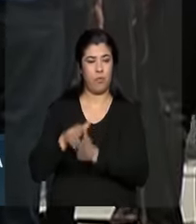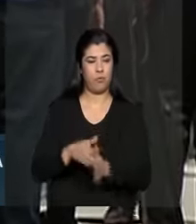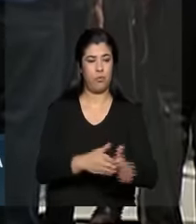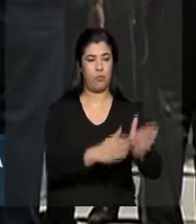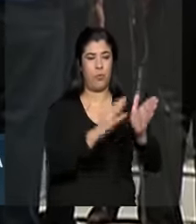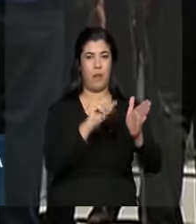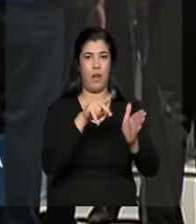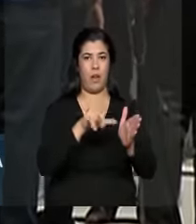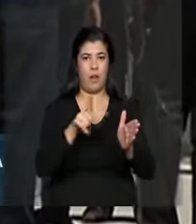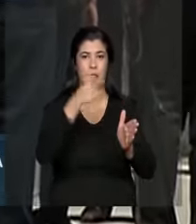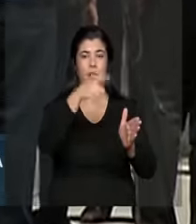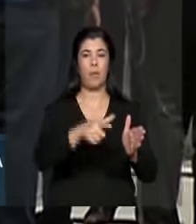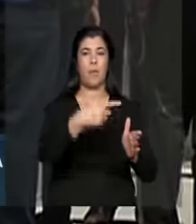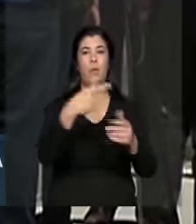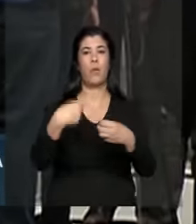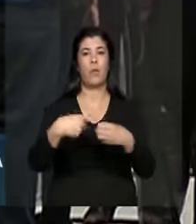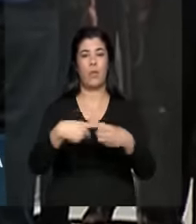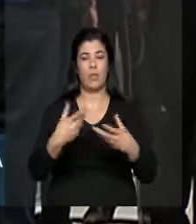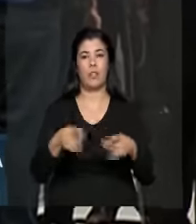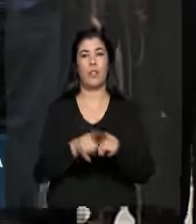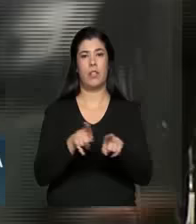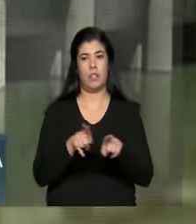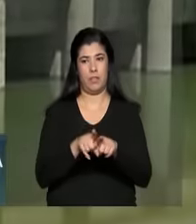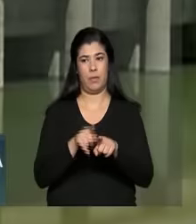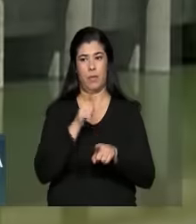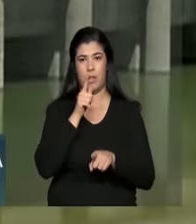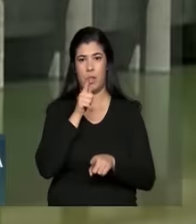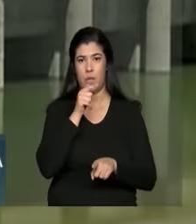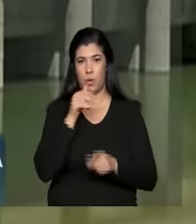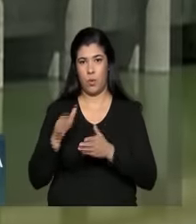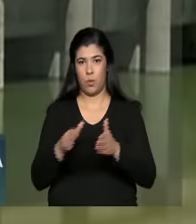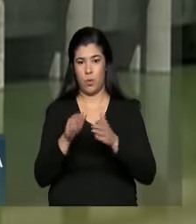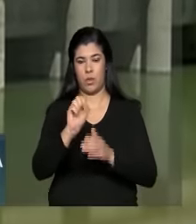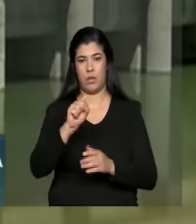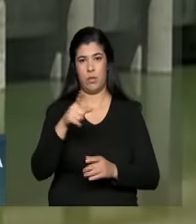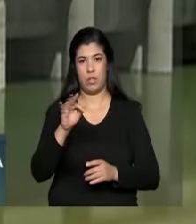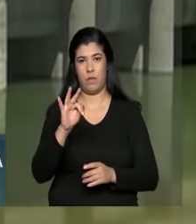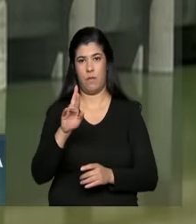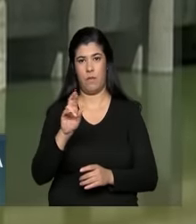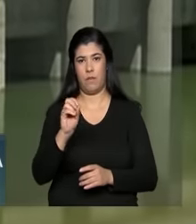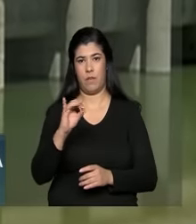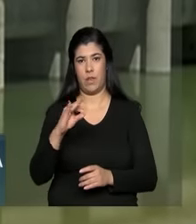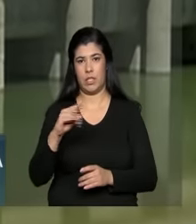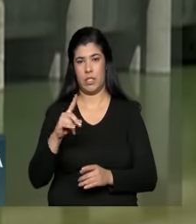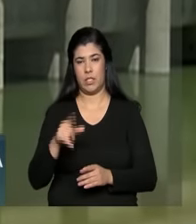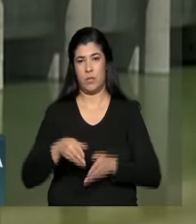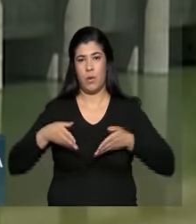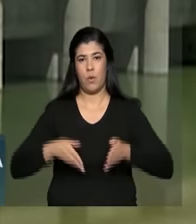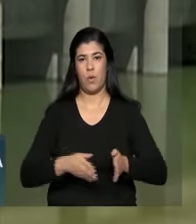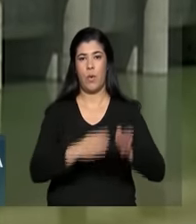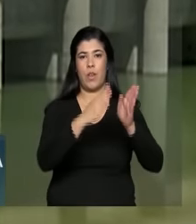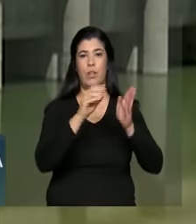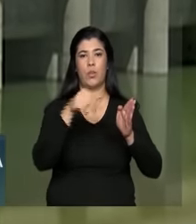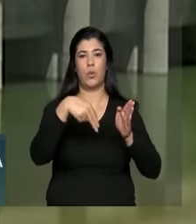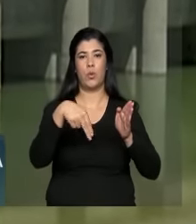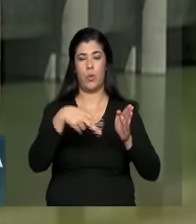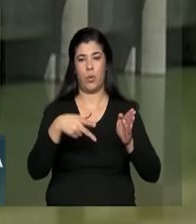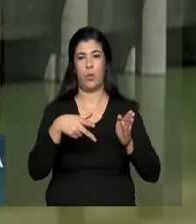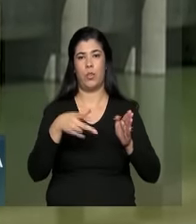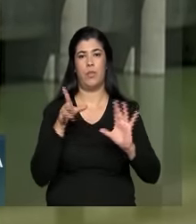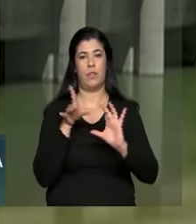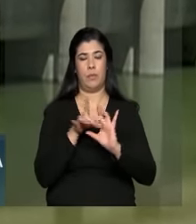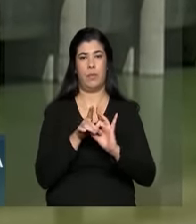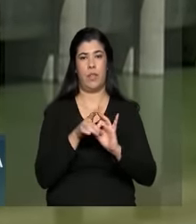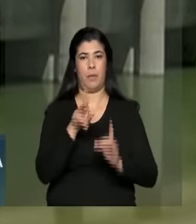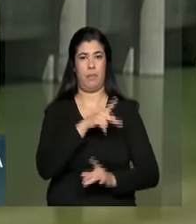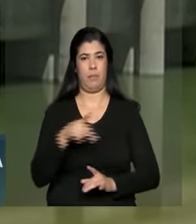levar água do Rio São Francisco para um dos dois eixos desse projeto de integração. A presidenta